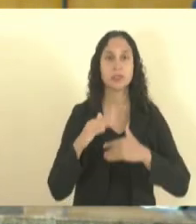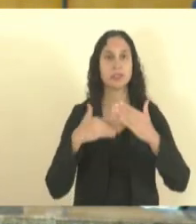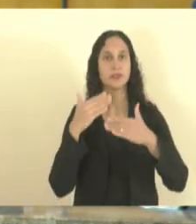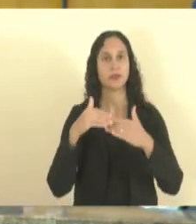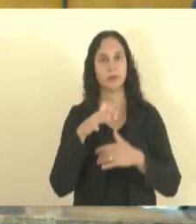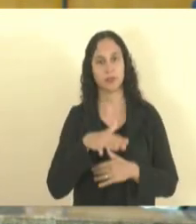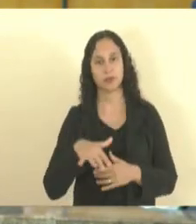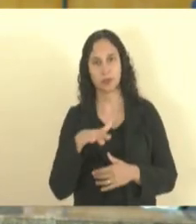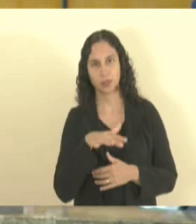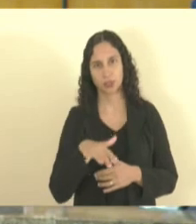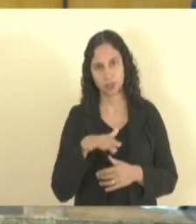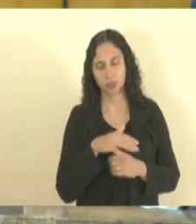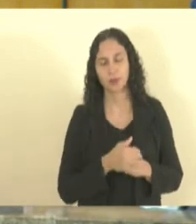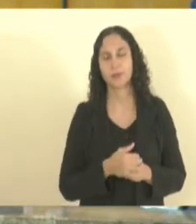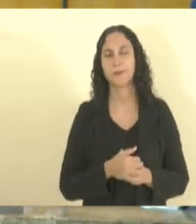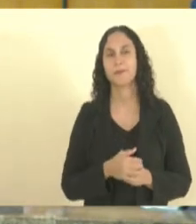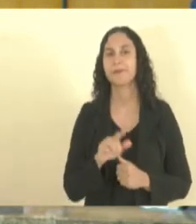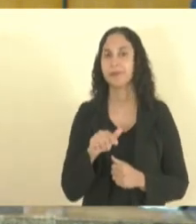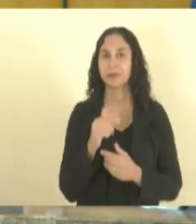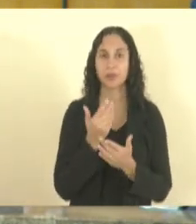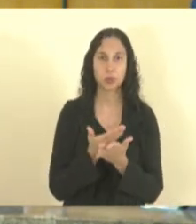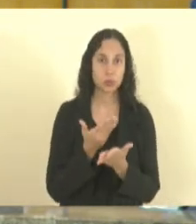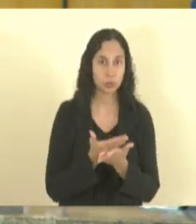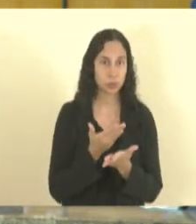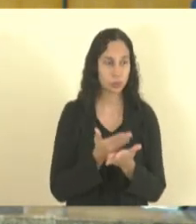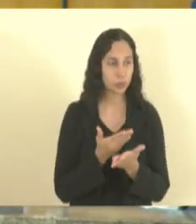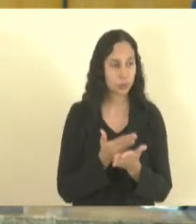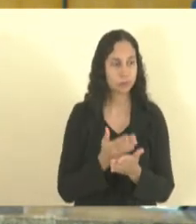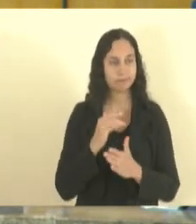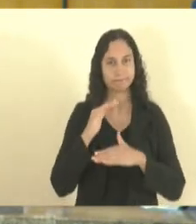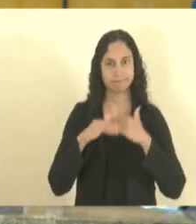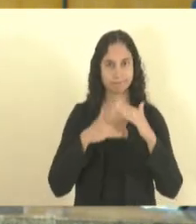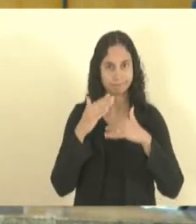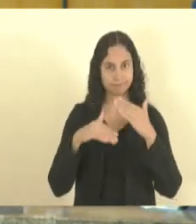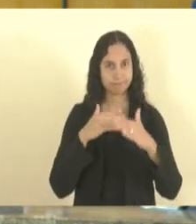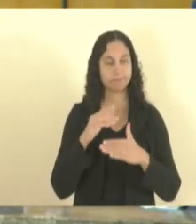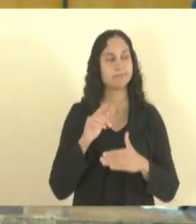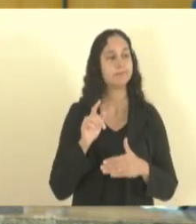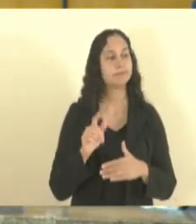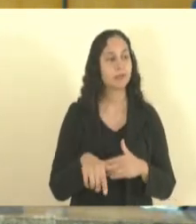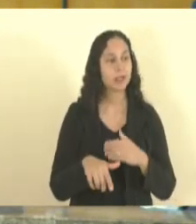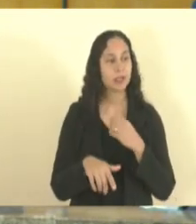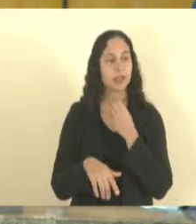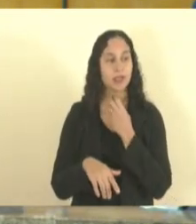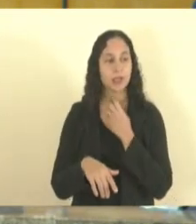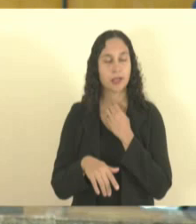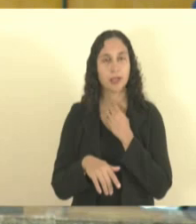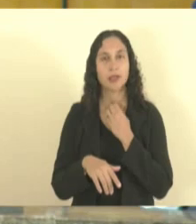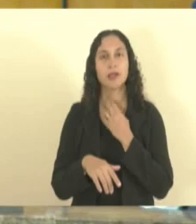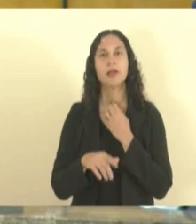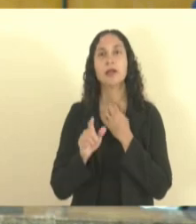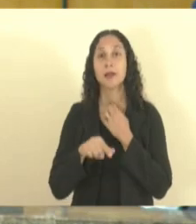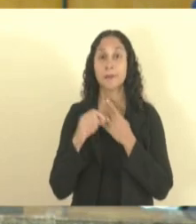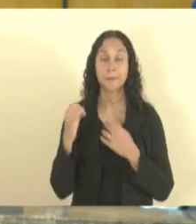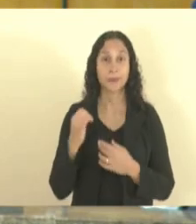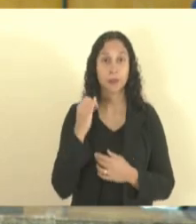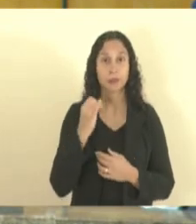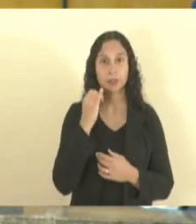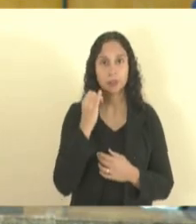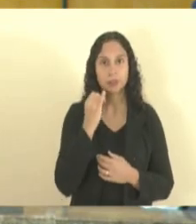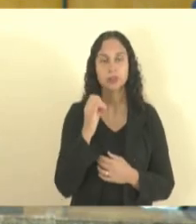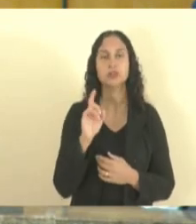e nos estudos de desenvolvimento regional uma coisa que é que é chave é a discussão da